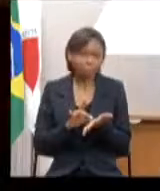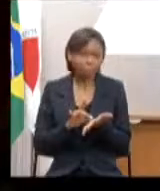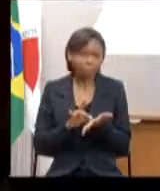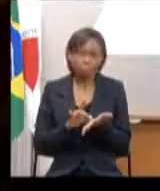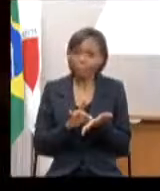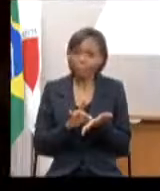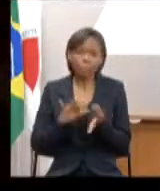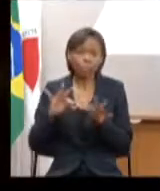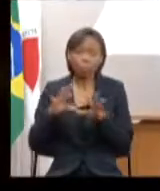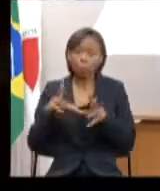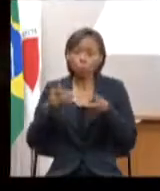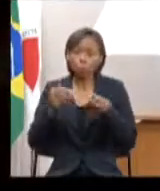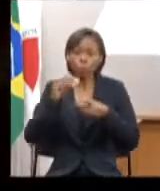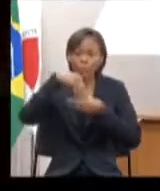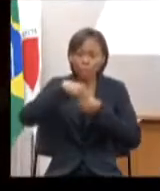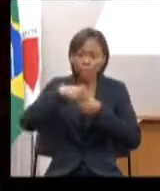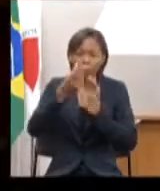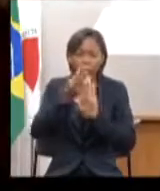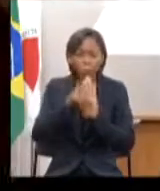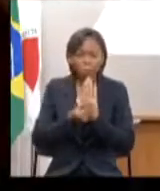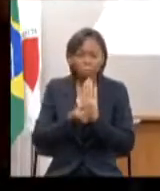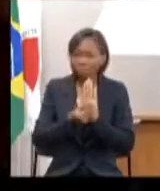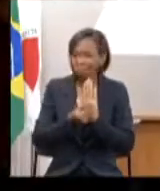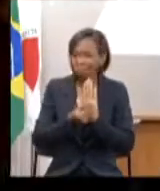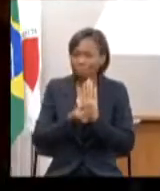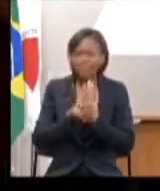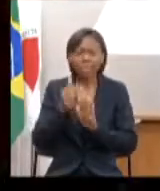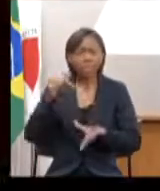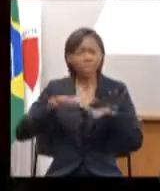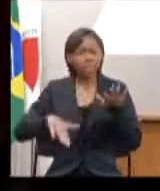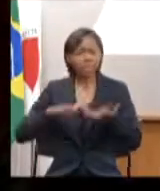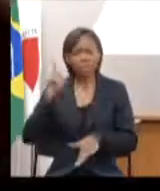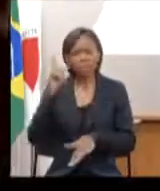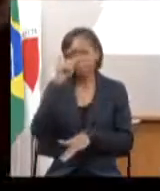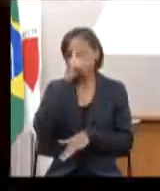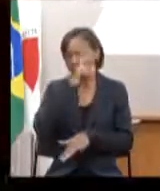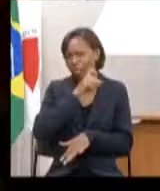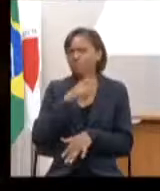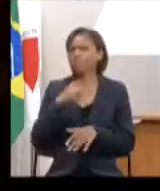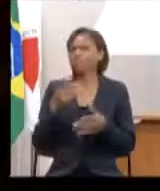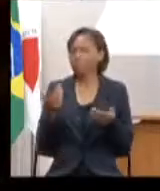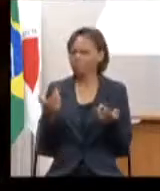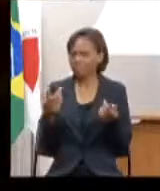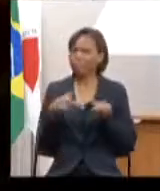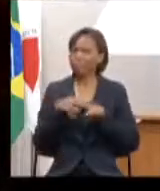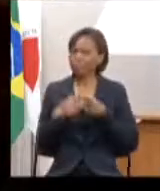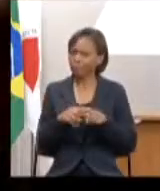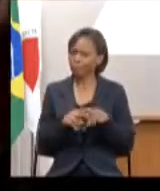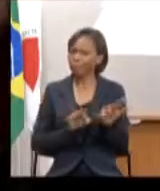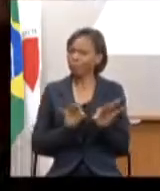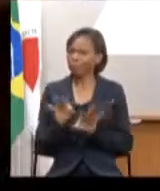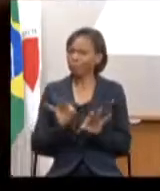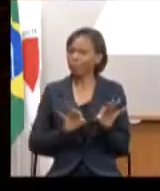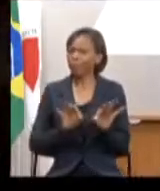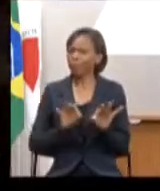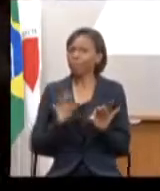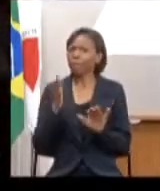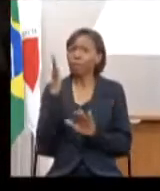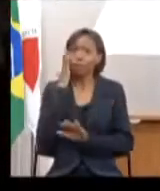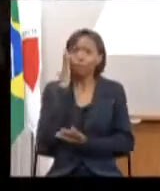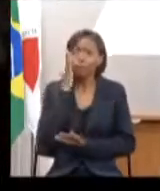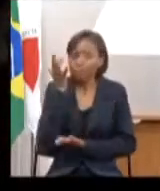orçamento, então, eu acho que nós deveríamos aperfeiçoar, é isso, eu sei que não é fácil,